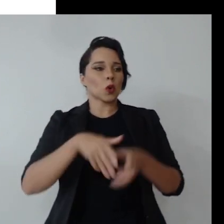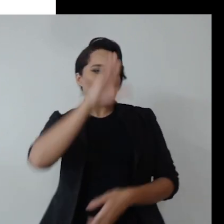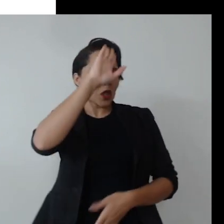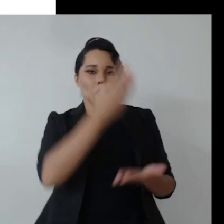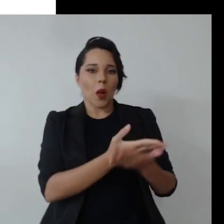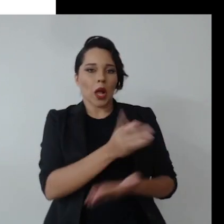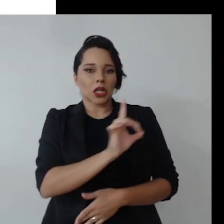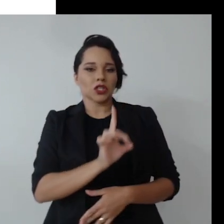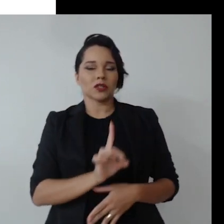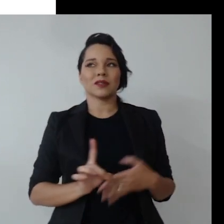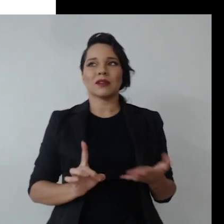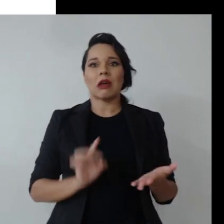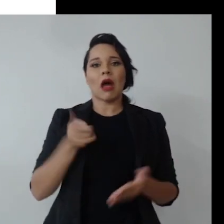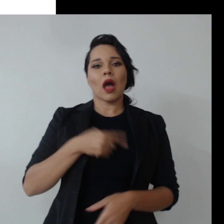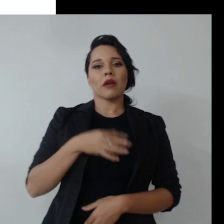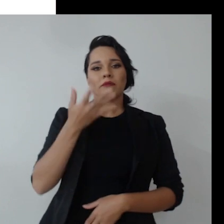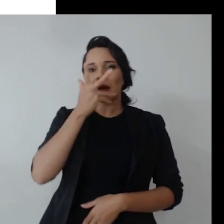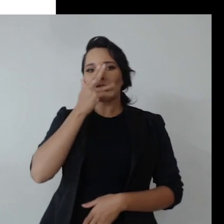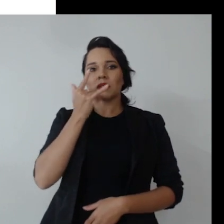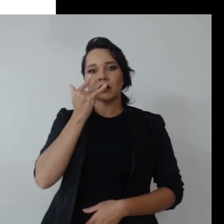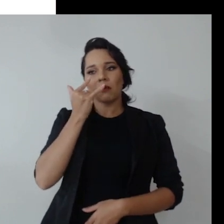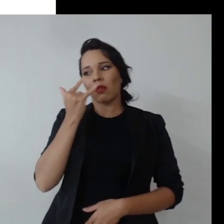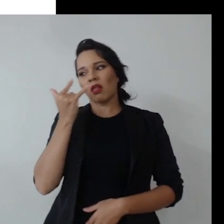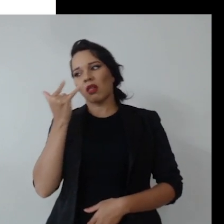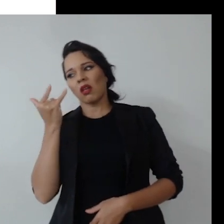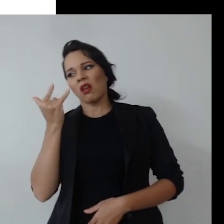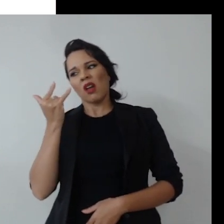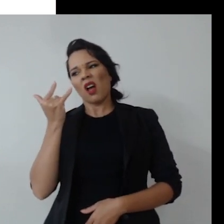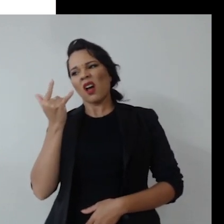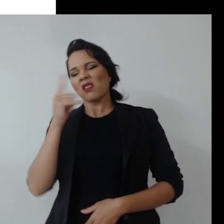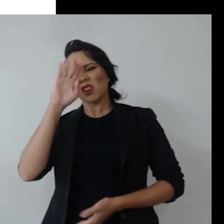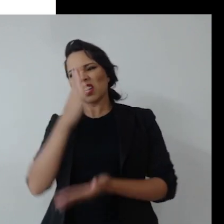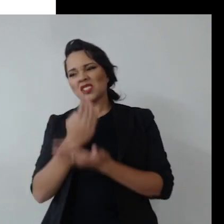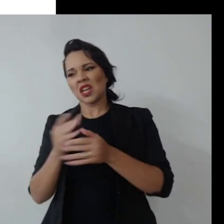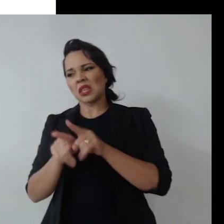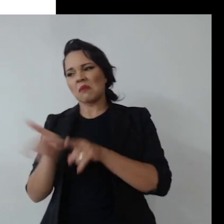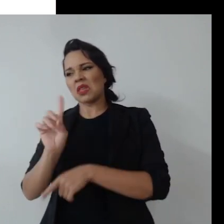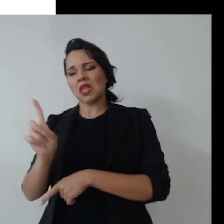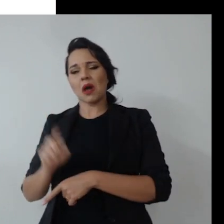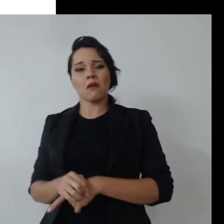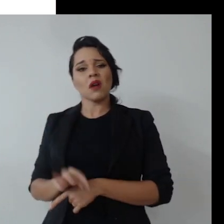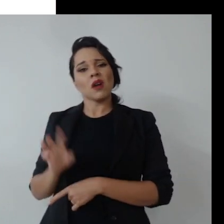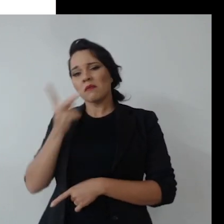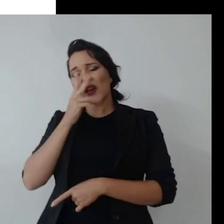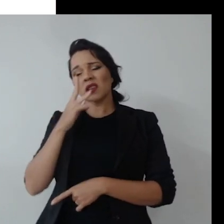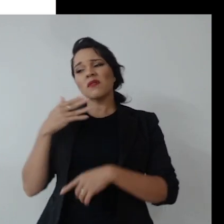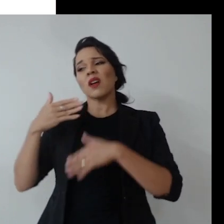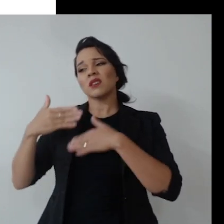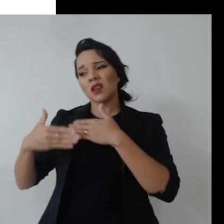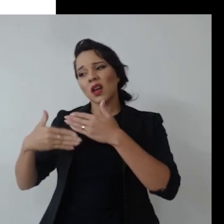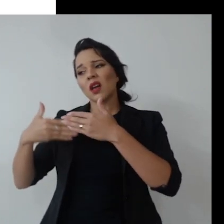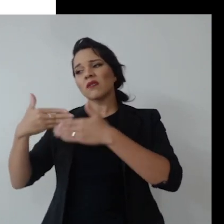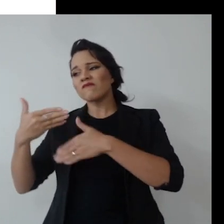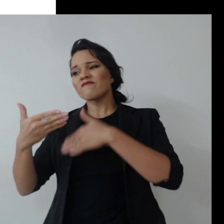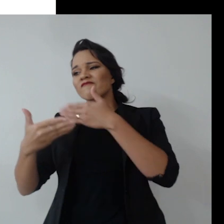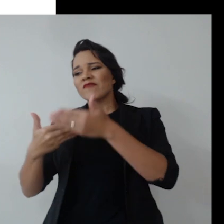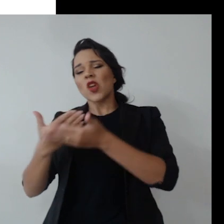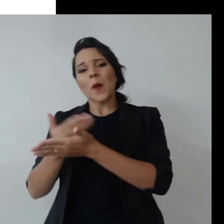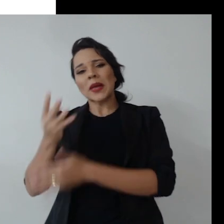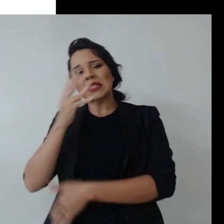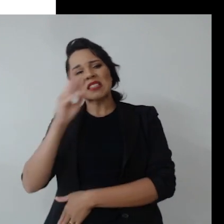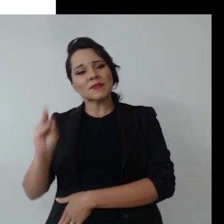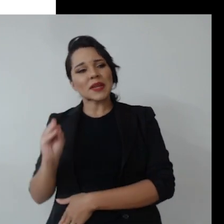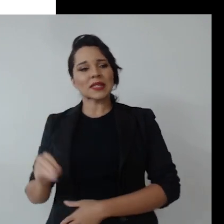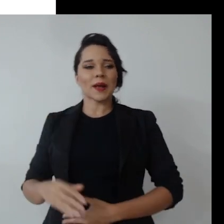acredita, você acaba tendendo a não acreditar também, mesmo que você vai na onda, não, você acaba não levando em